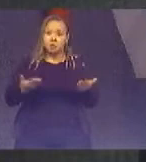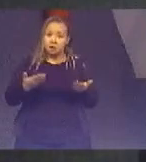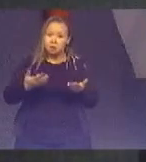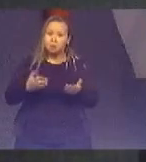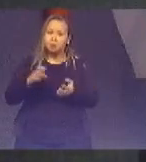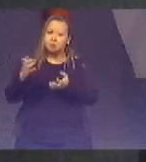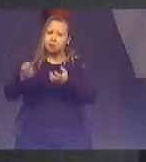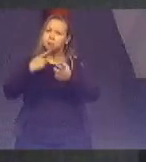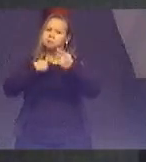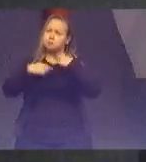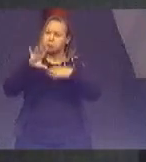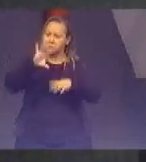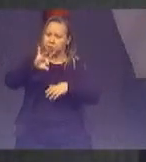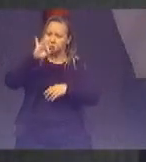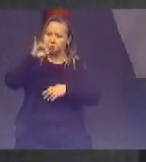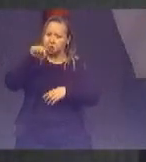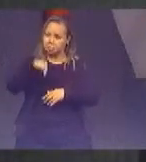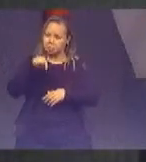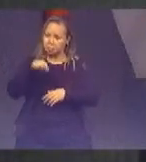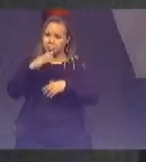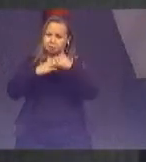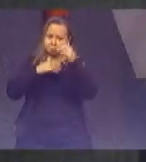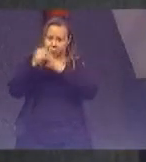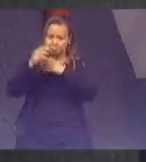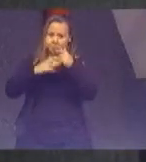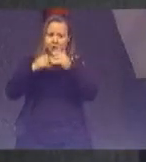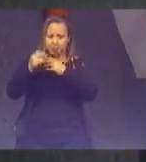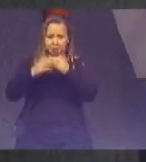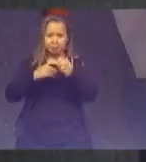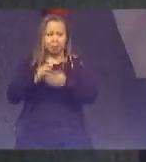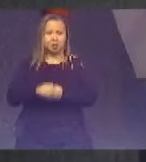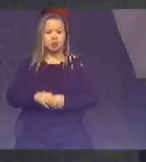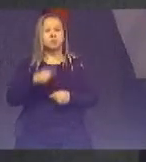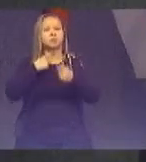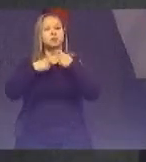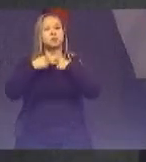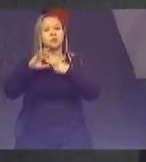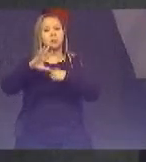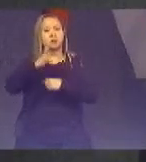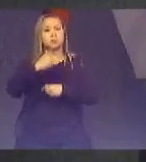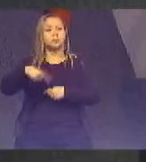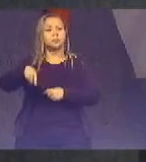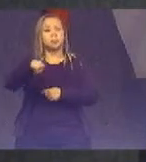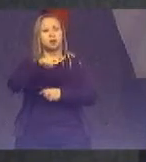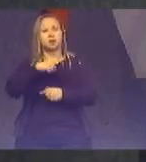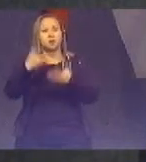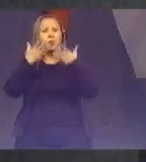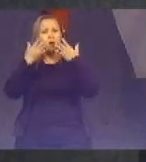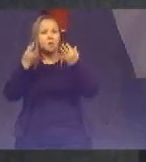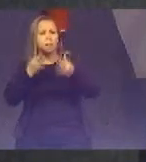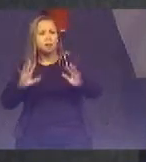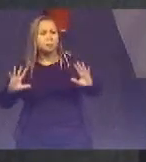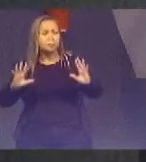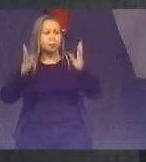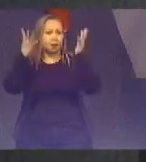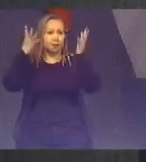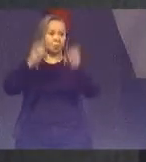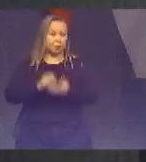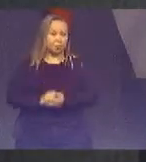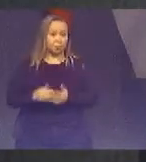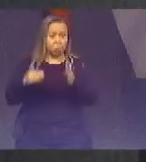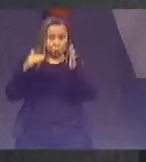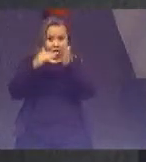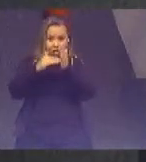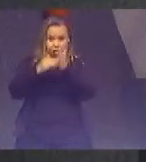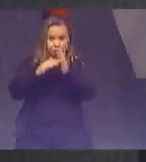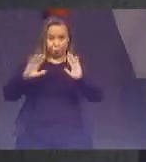pacto que o STJ está a capitanear desejo a todos um feliz evento e que no final